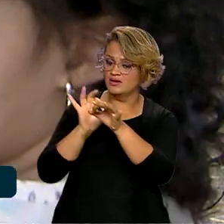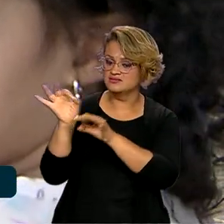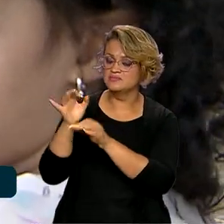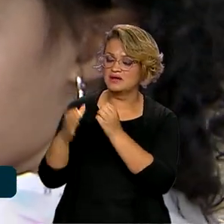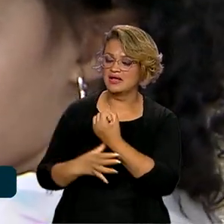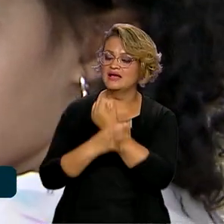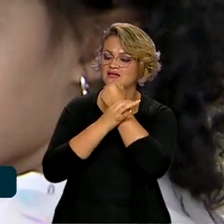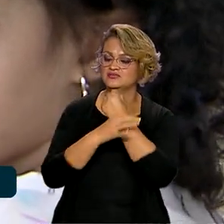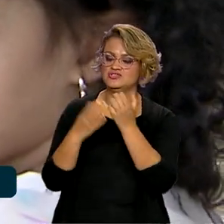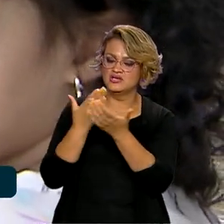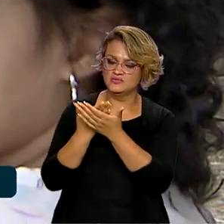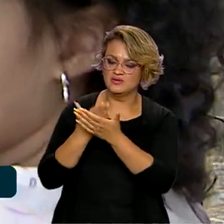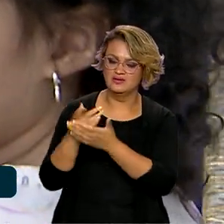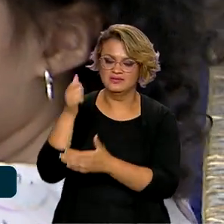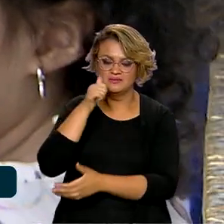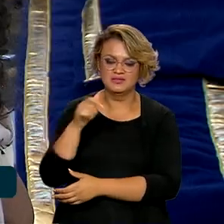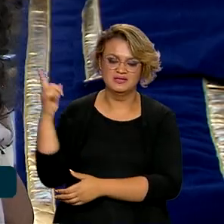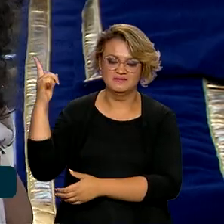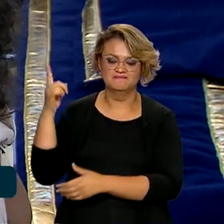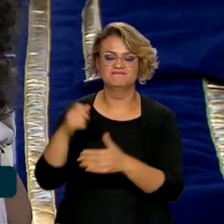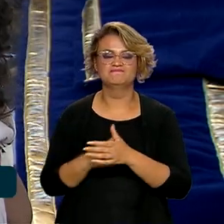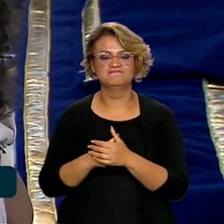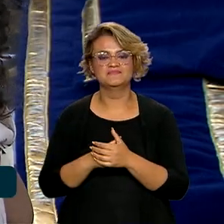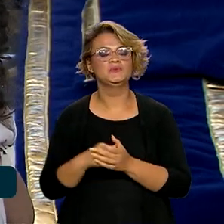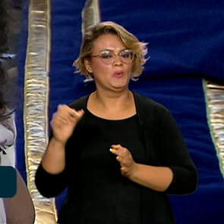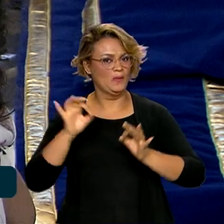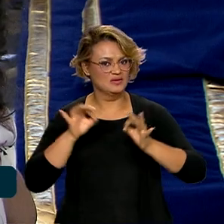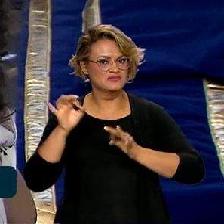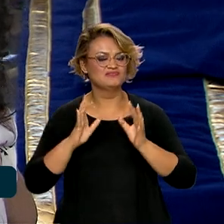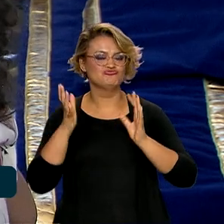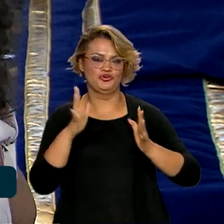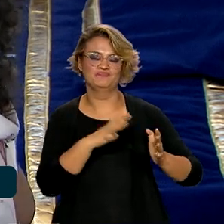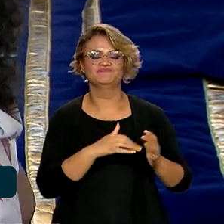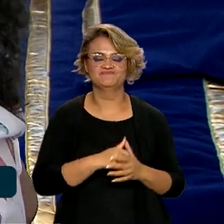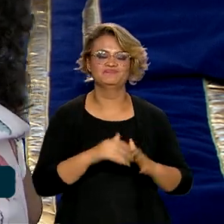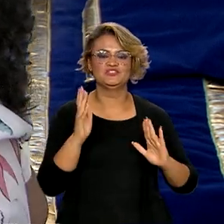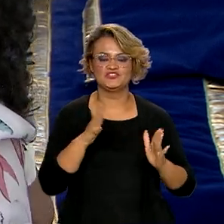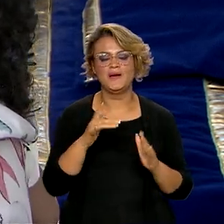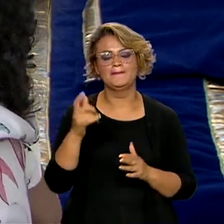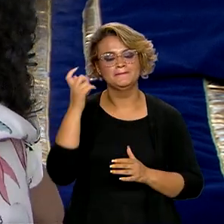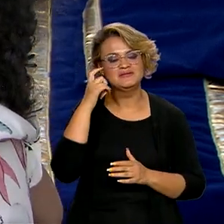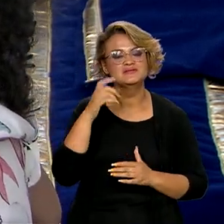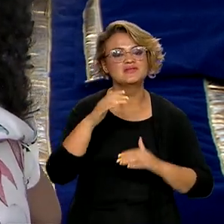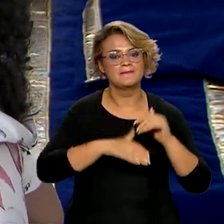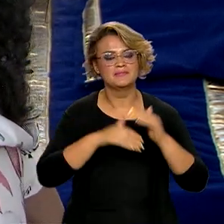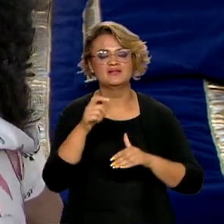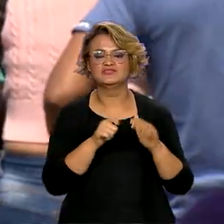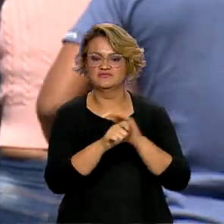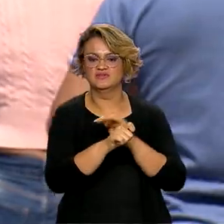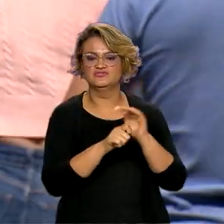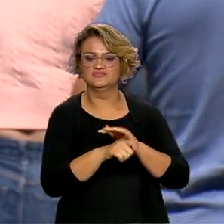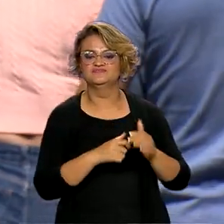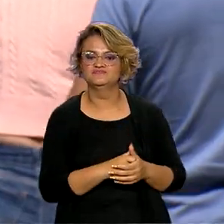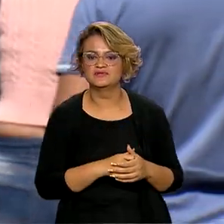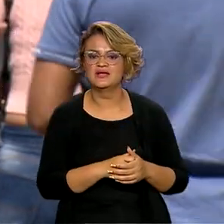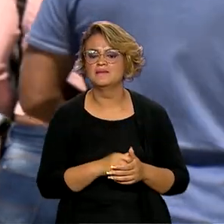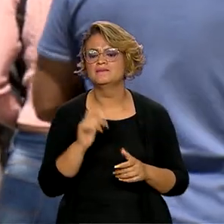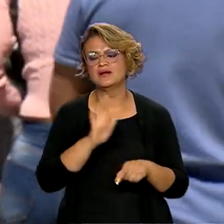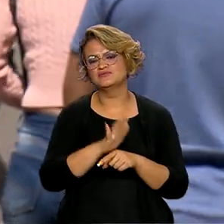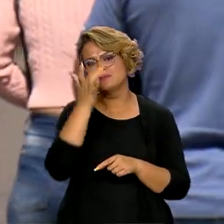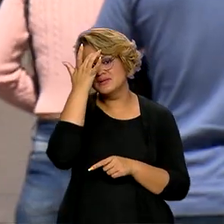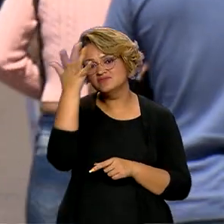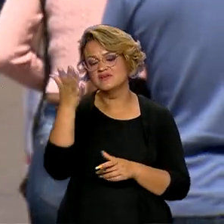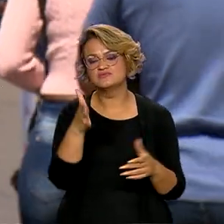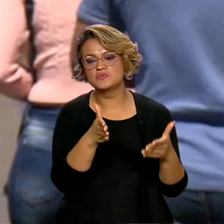garantir os estudos da pequena Amanda. Me organizando para isso, pensando e aplicando, investindo nela. Para facilitar o